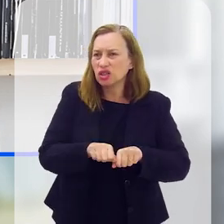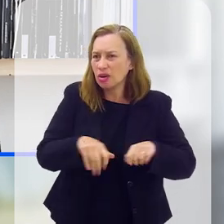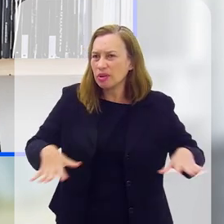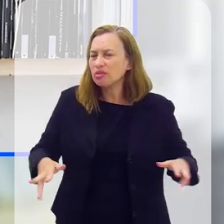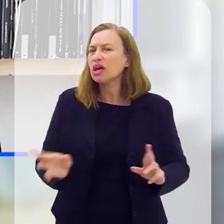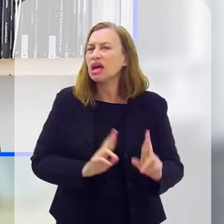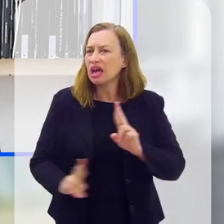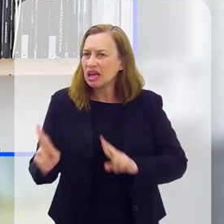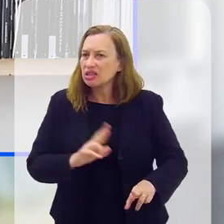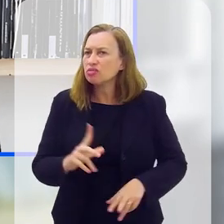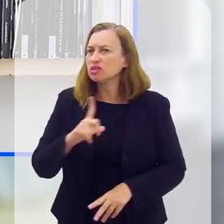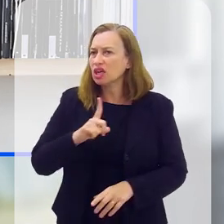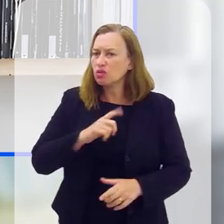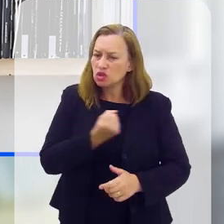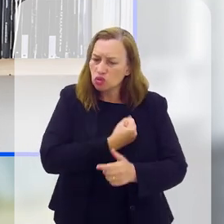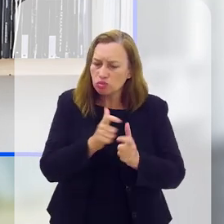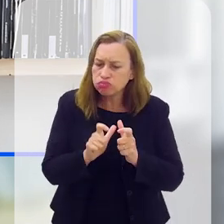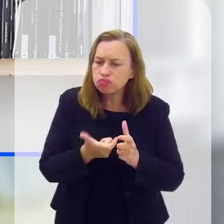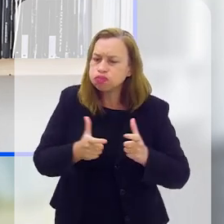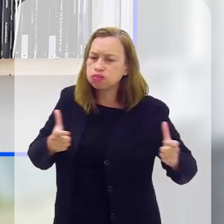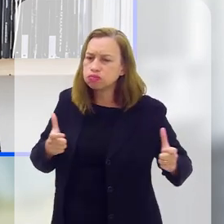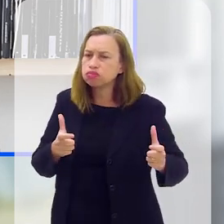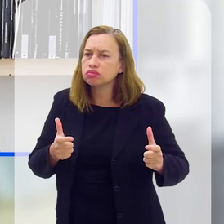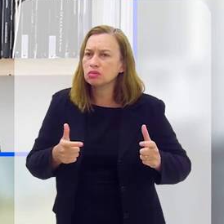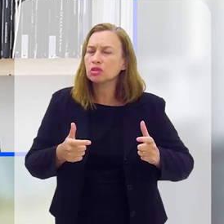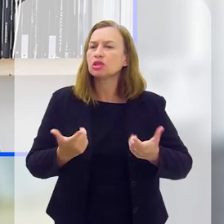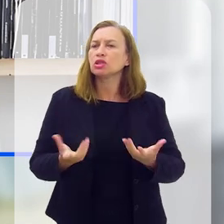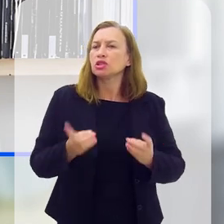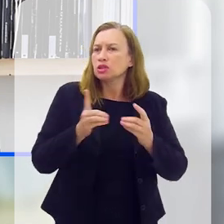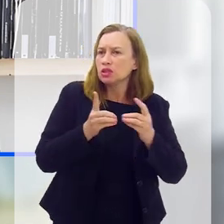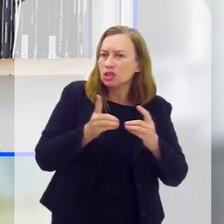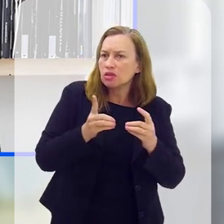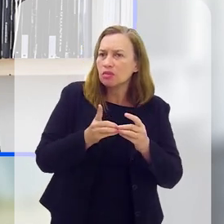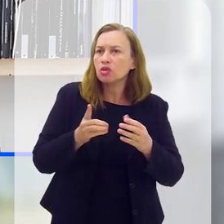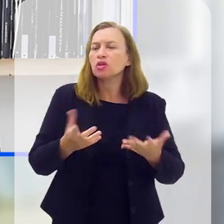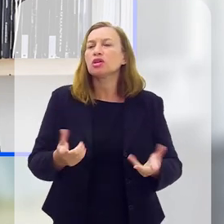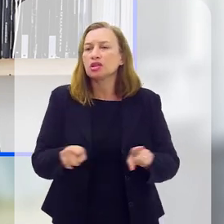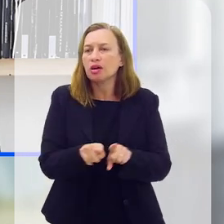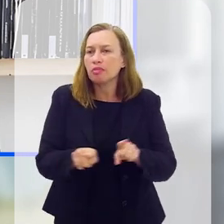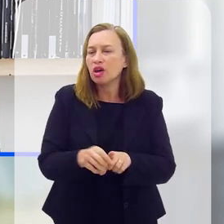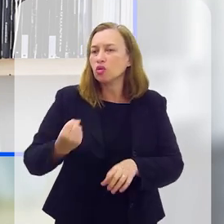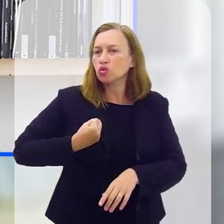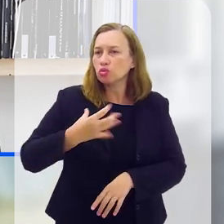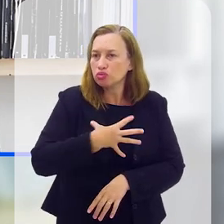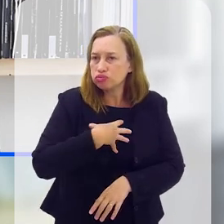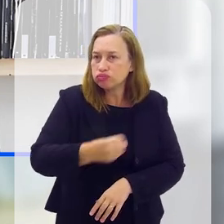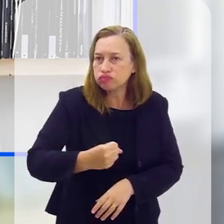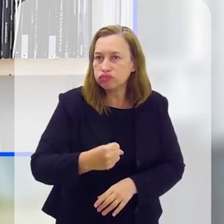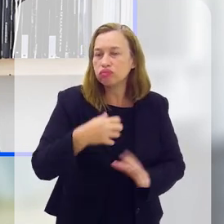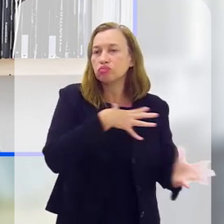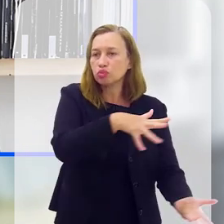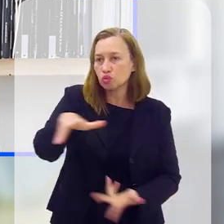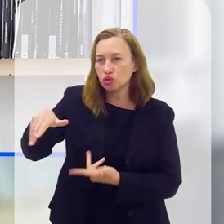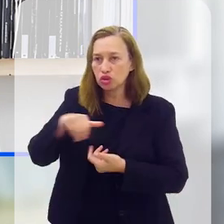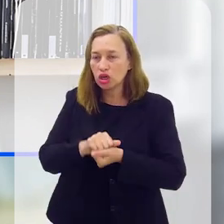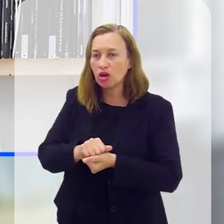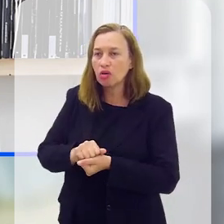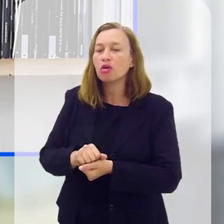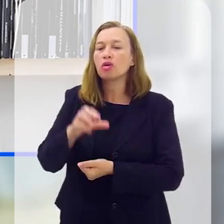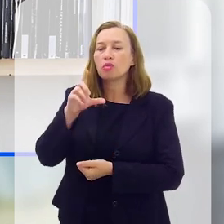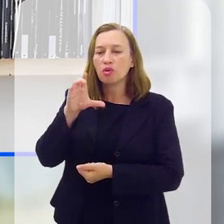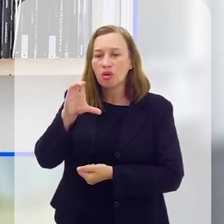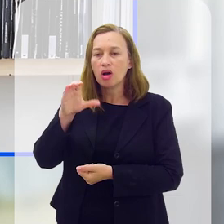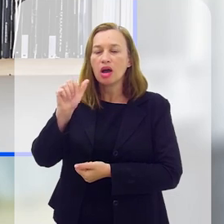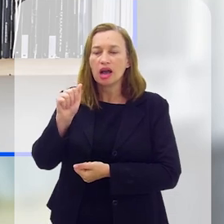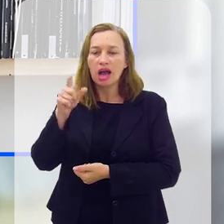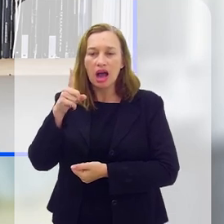pandemia tem alguma relação com esse crescimento também de atendimentos e no número de suicídios, não só no Brasil, mas a nível mundial, como